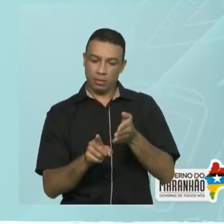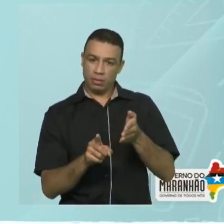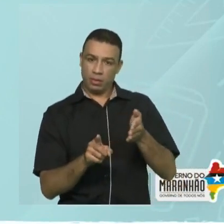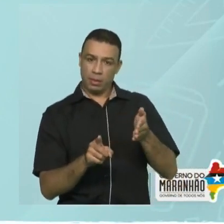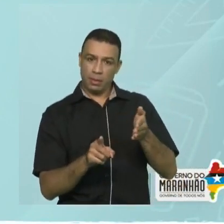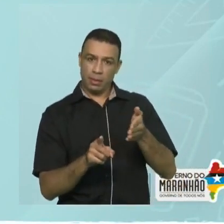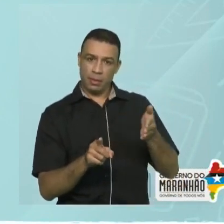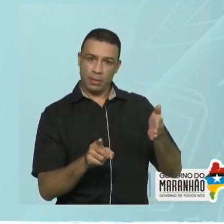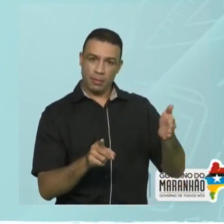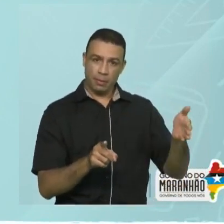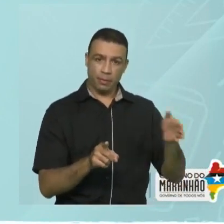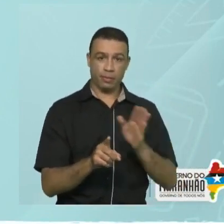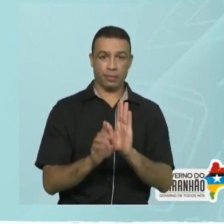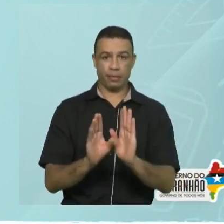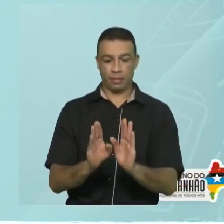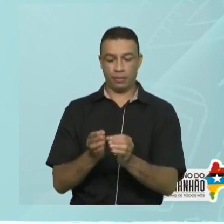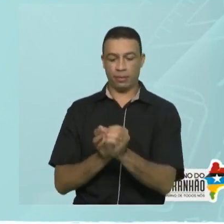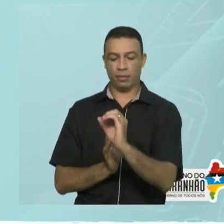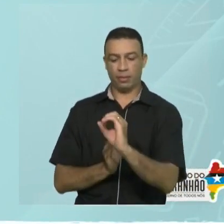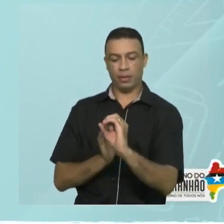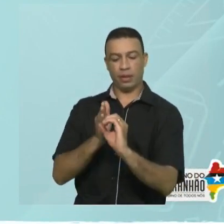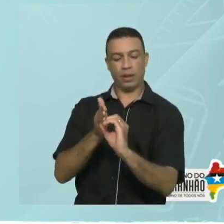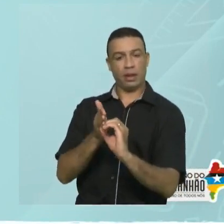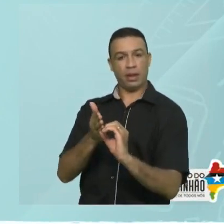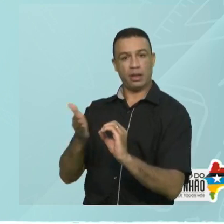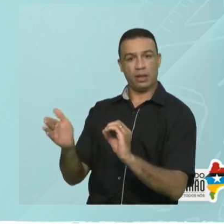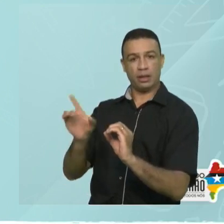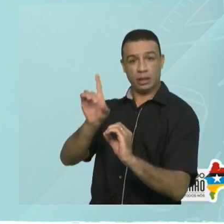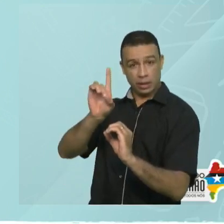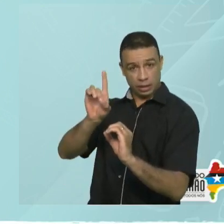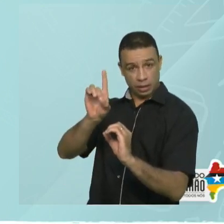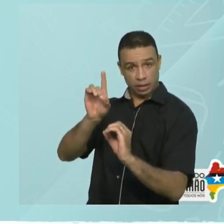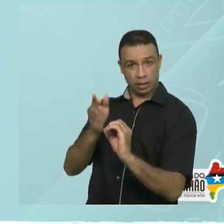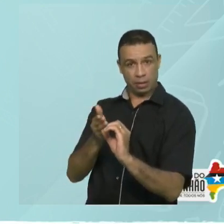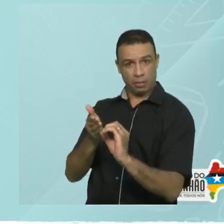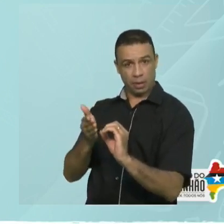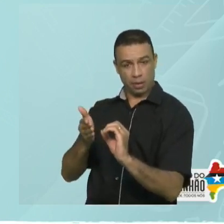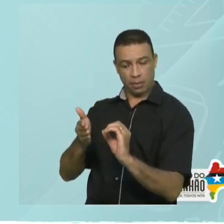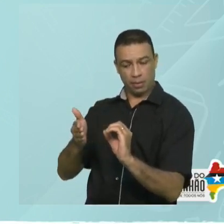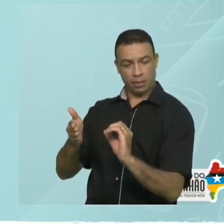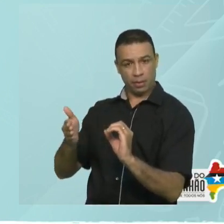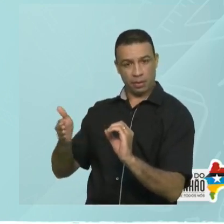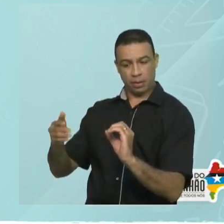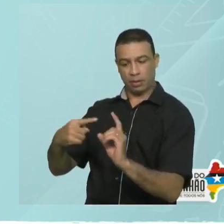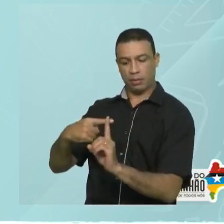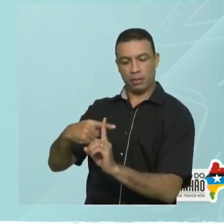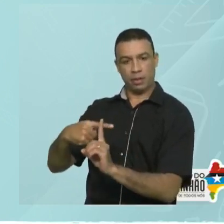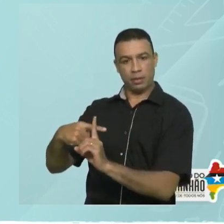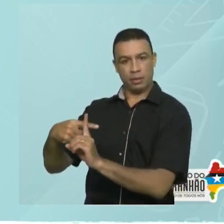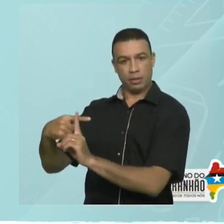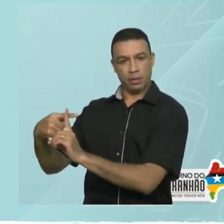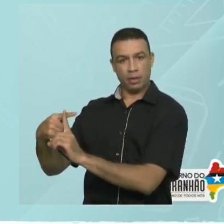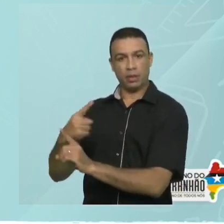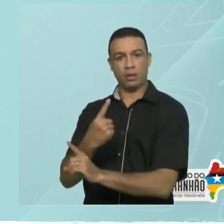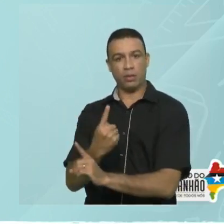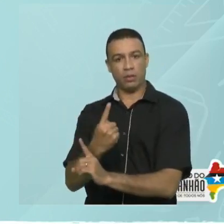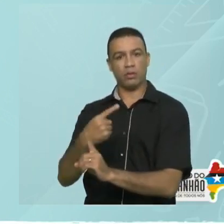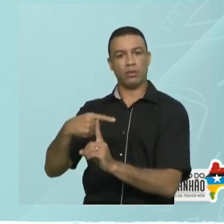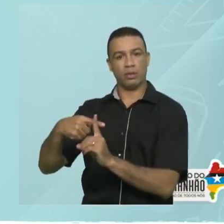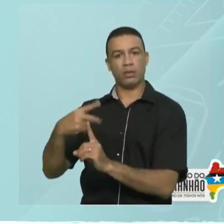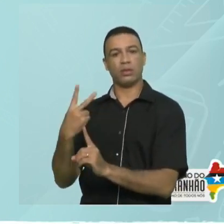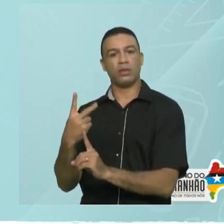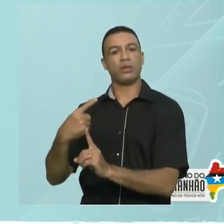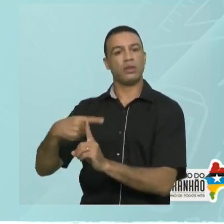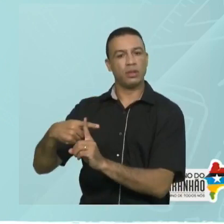À direita do zero, eu tenho os inteiros positivos. Mais um, mais dois, mais